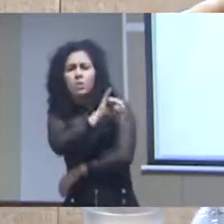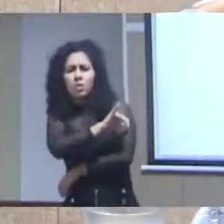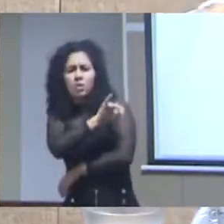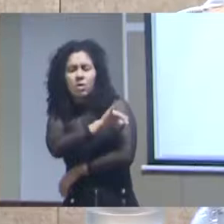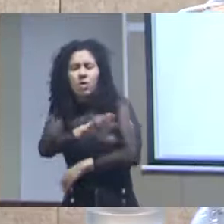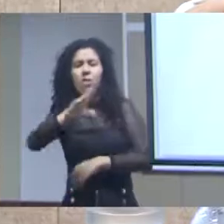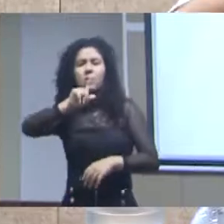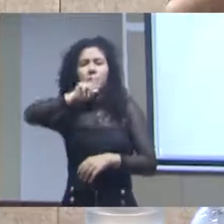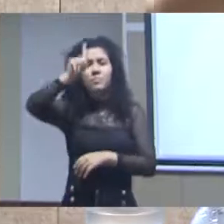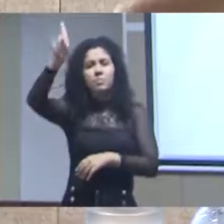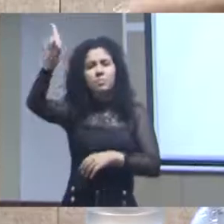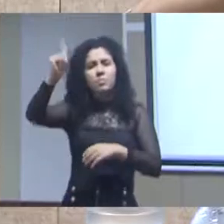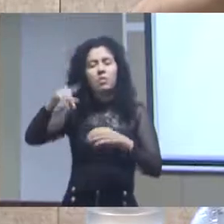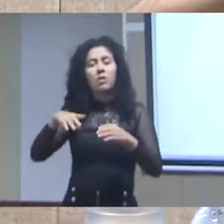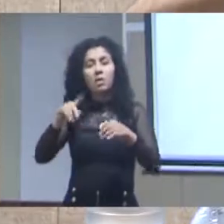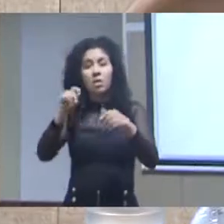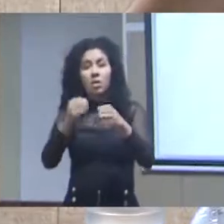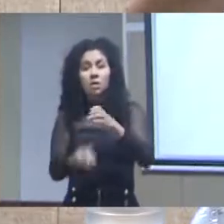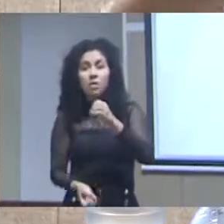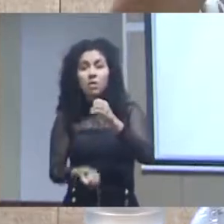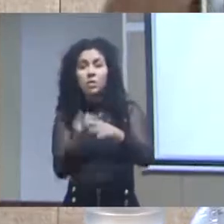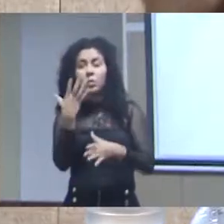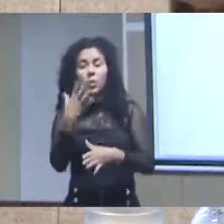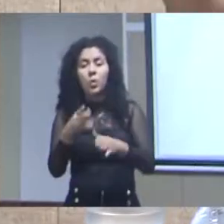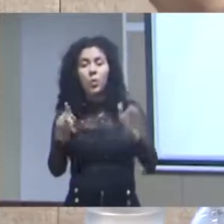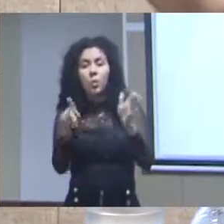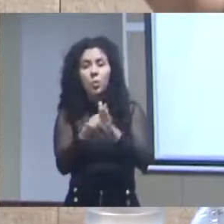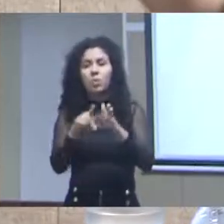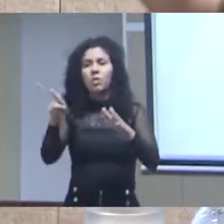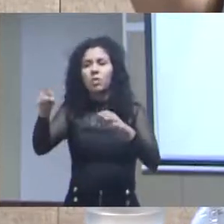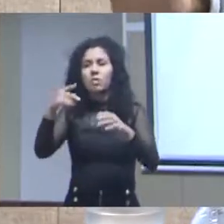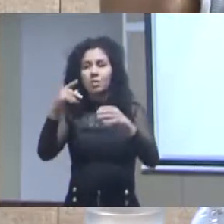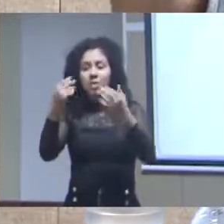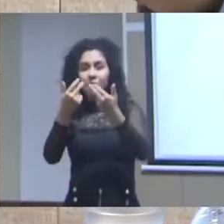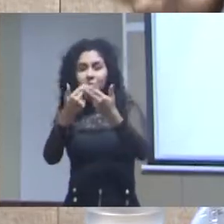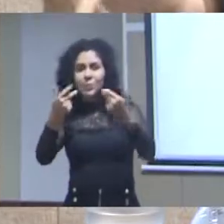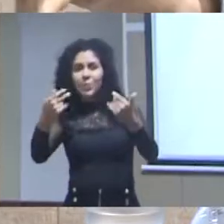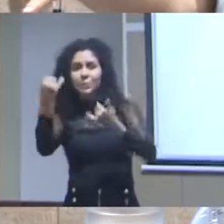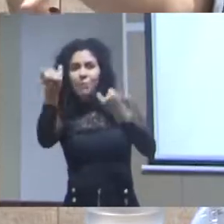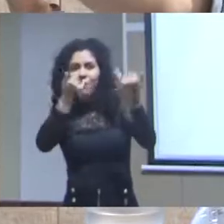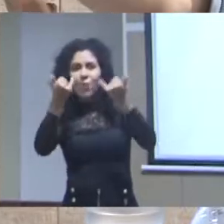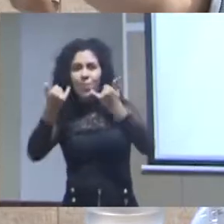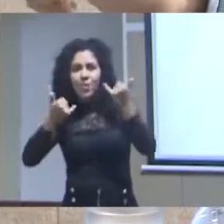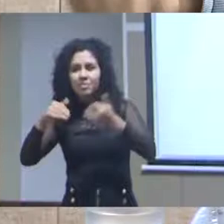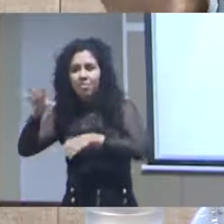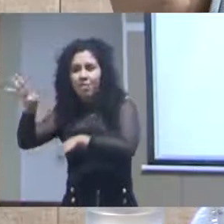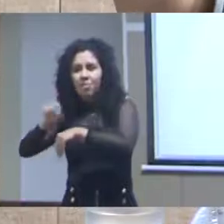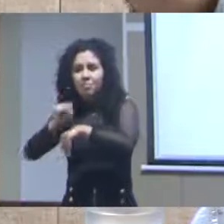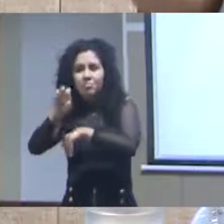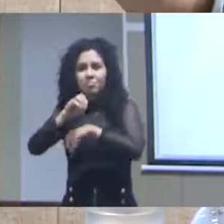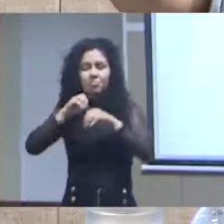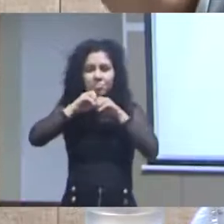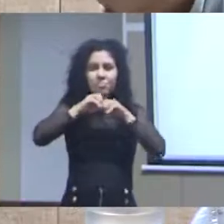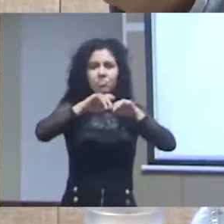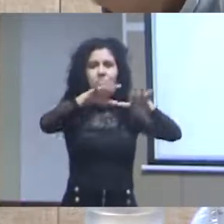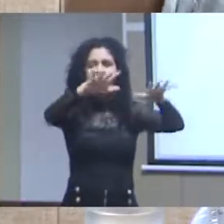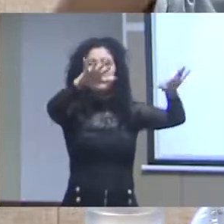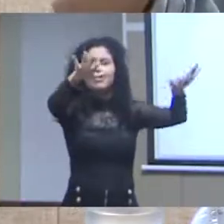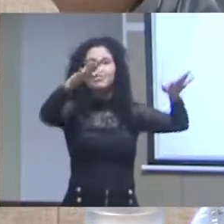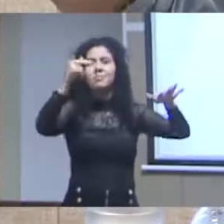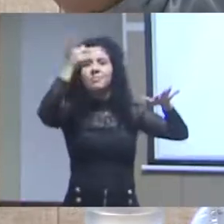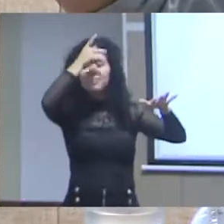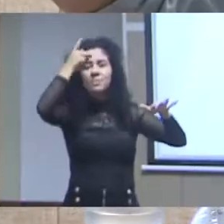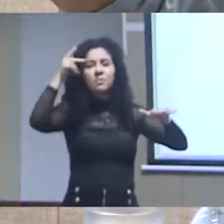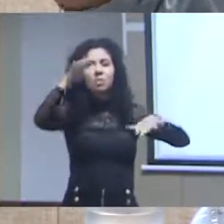na verdade nesse caso não chegou nem a formatos abertos só a publicação do dado de dizer que aquela perereca está ali gerou a possibilidade de alguém